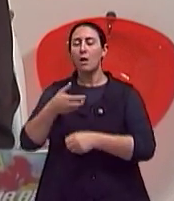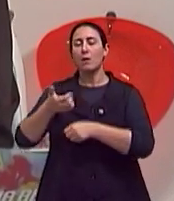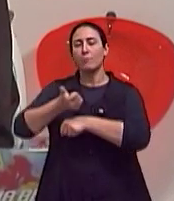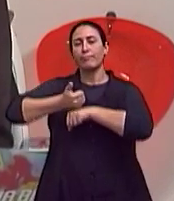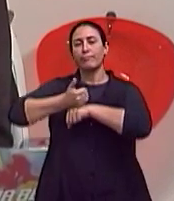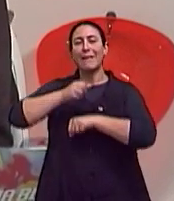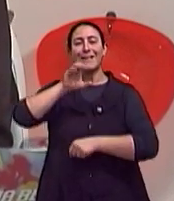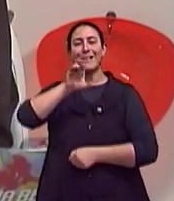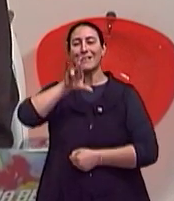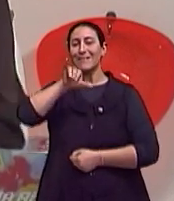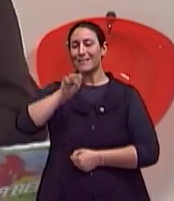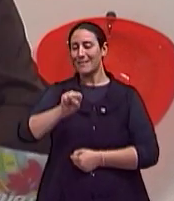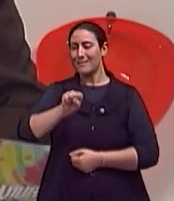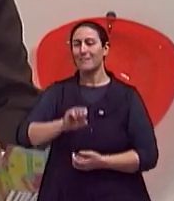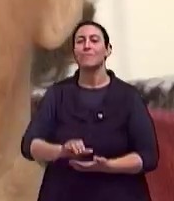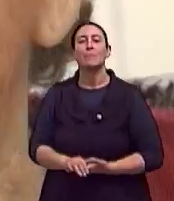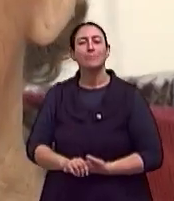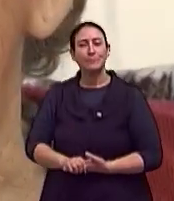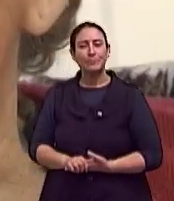Sesimbra. Vamos lá?